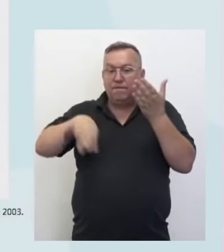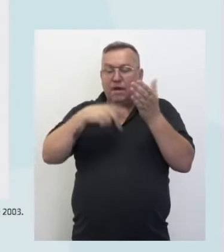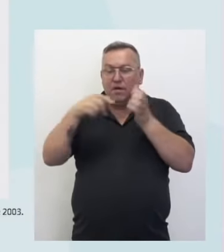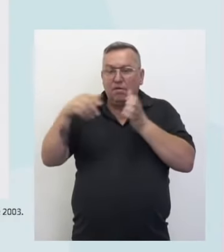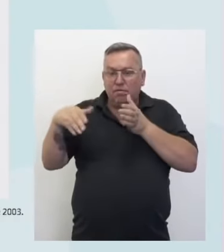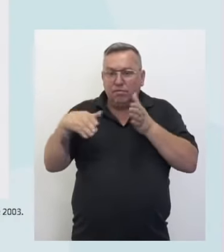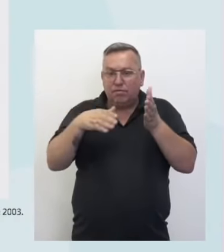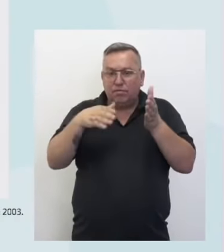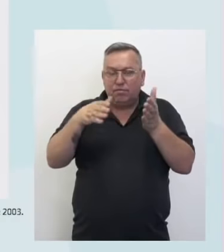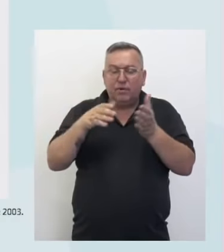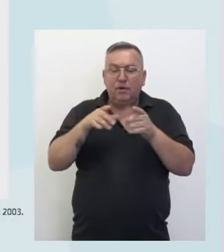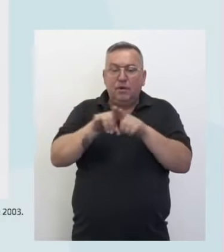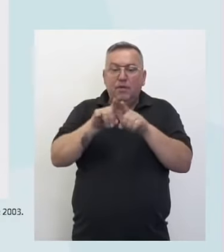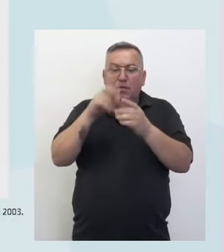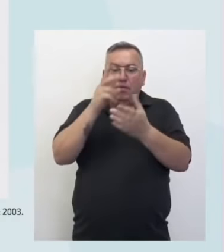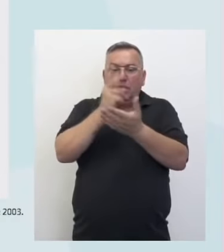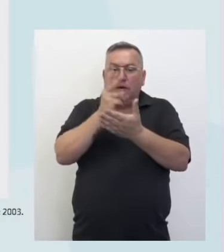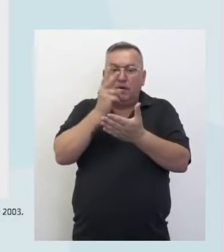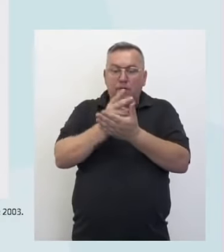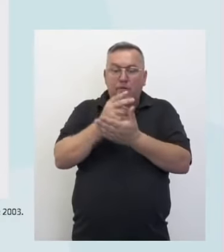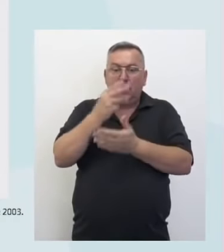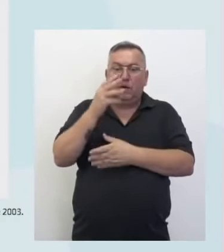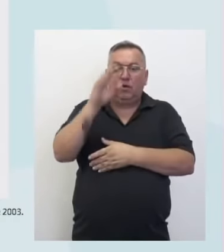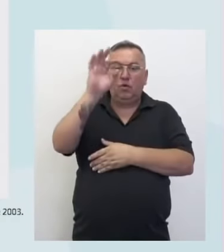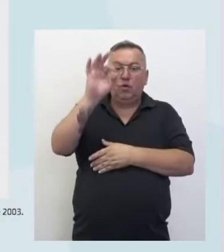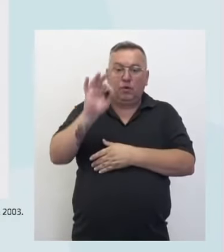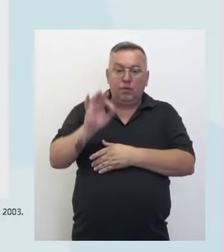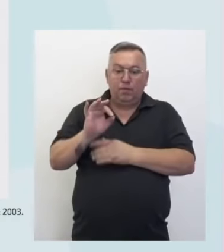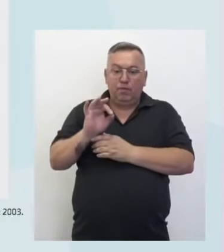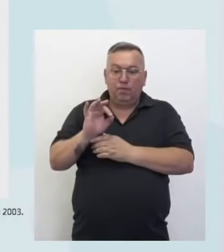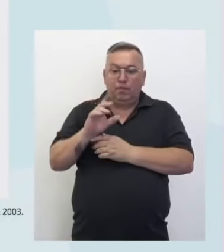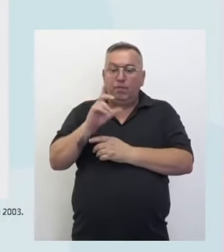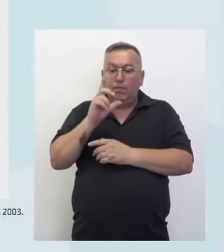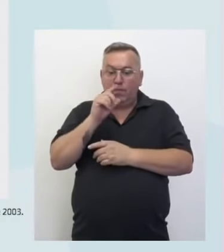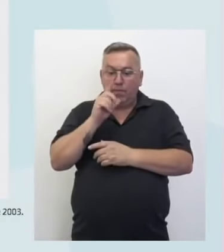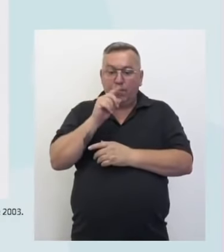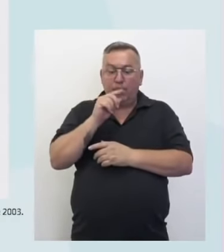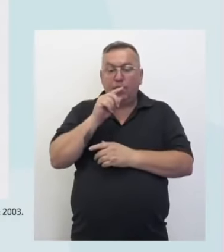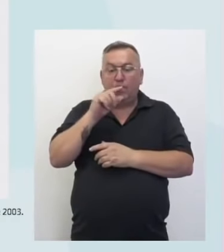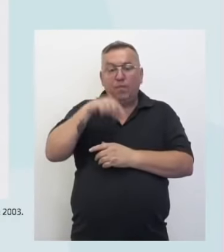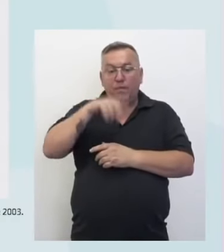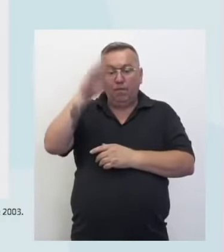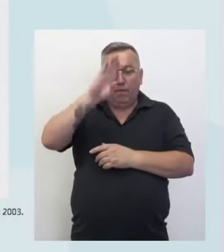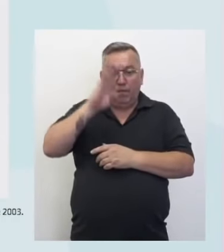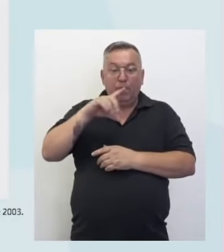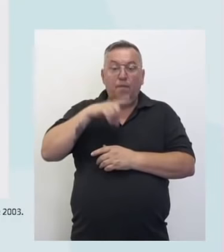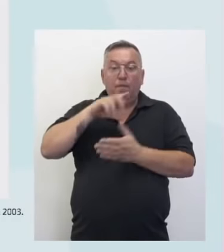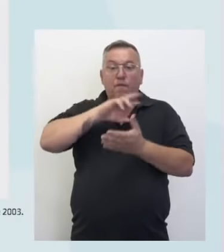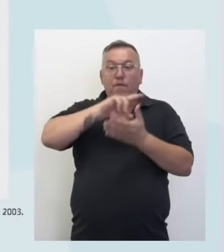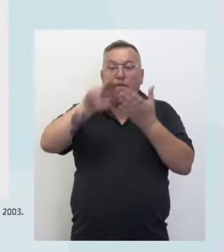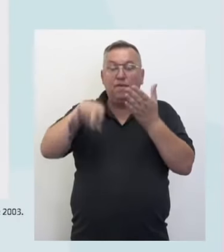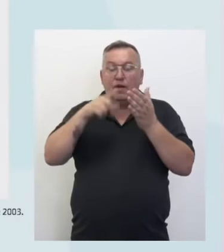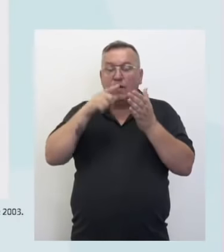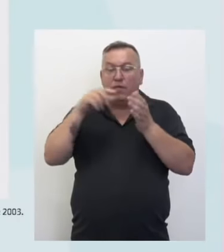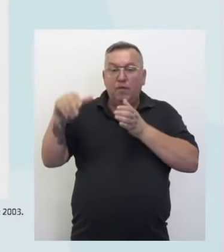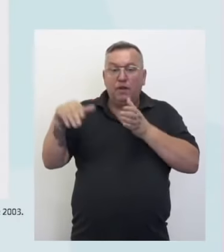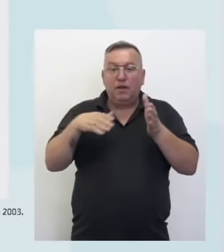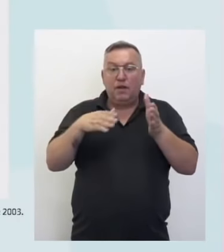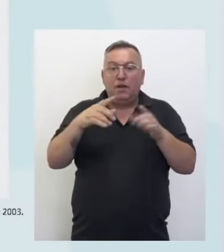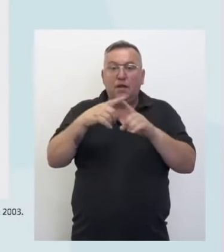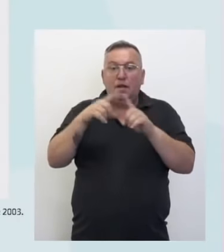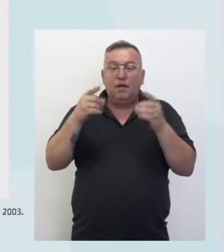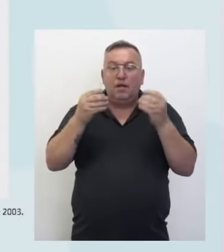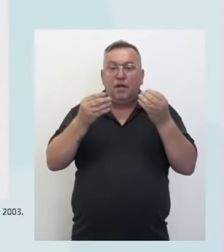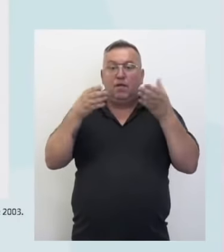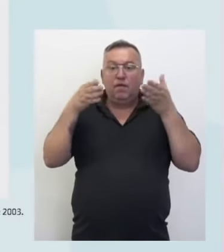mesmo com aquela projeção de 3% das águas aqui no Brasil, nós temos várias bacias aí, dando